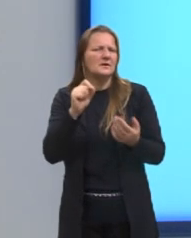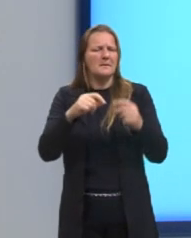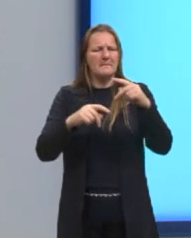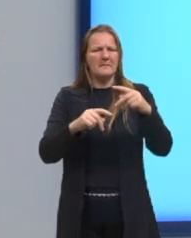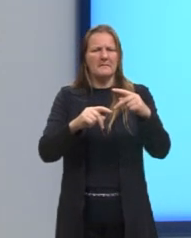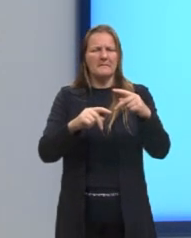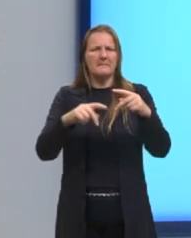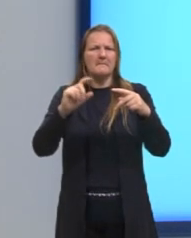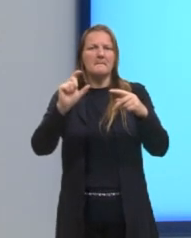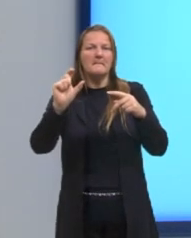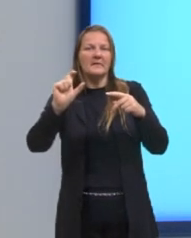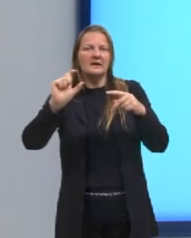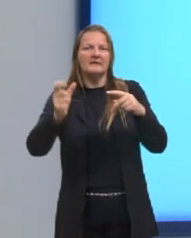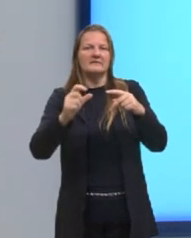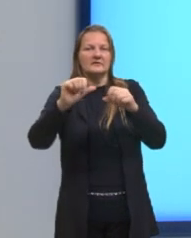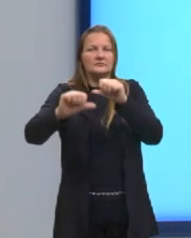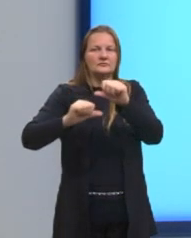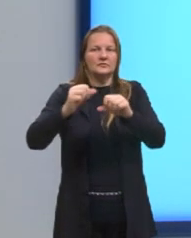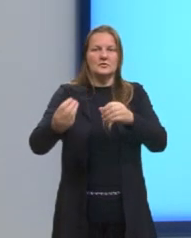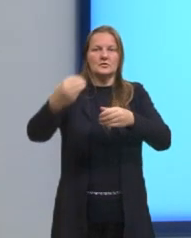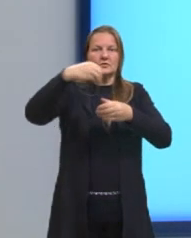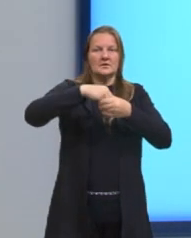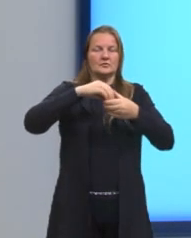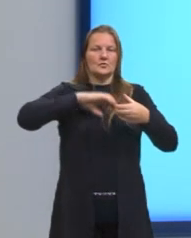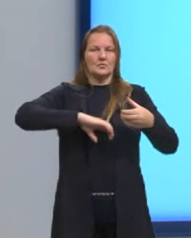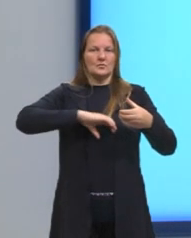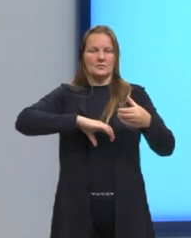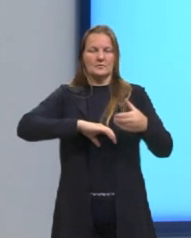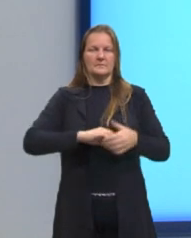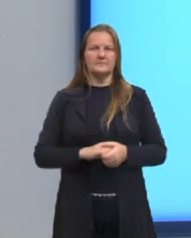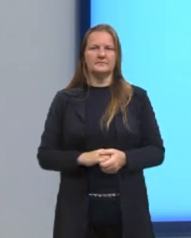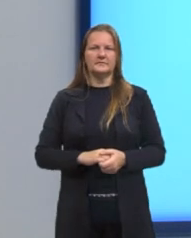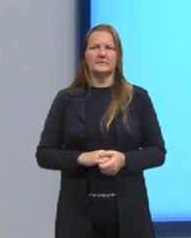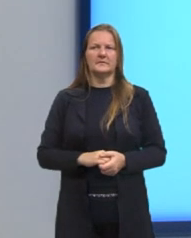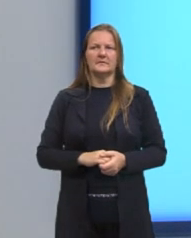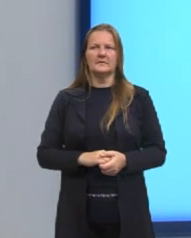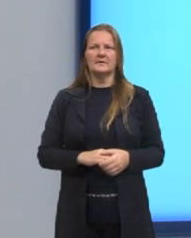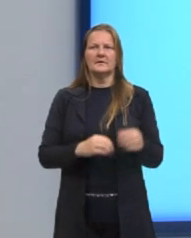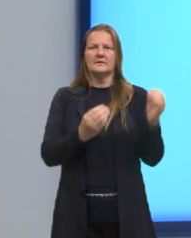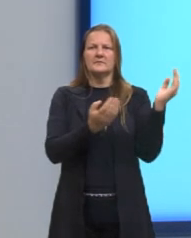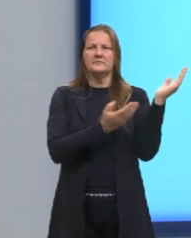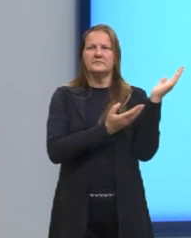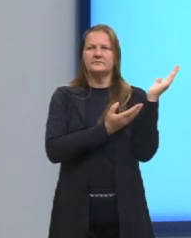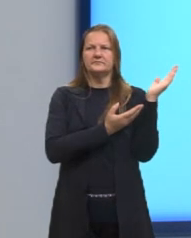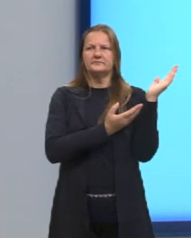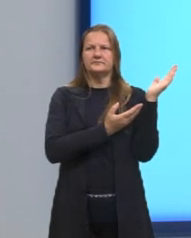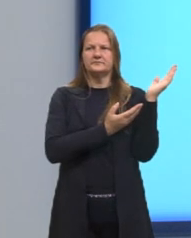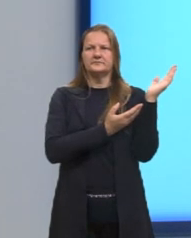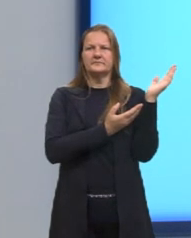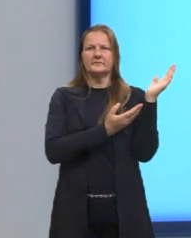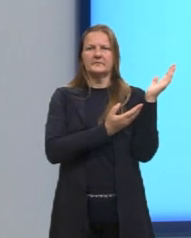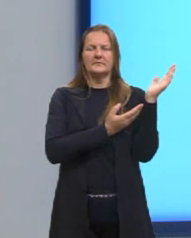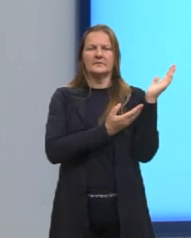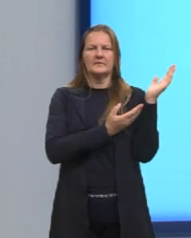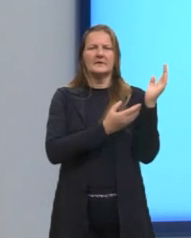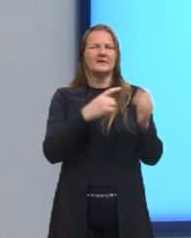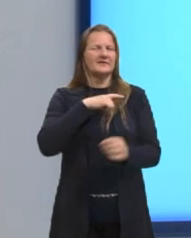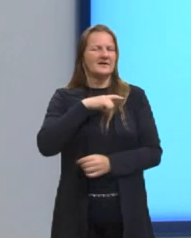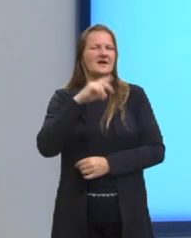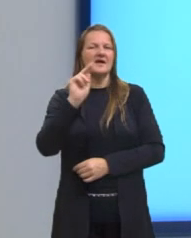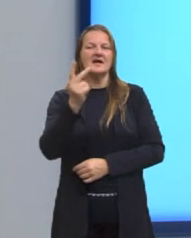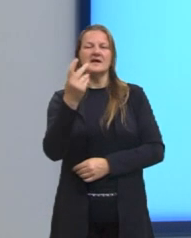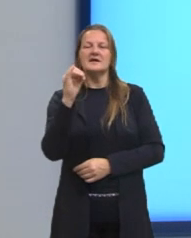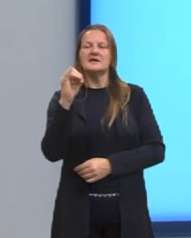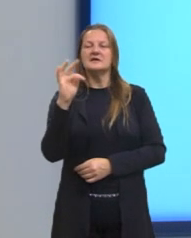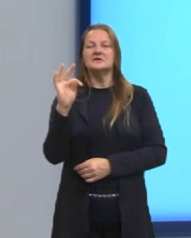estrangeirismo ali dentro da língua. Outra palavra importante é o hit. Nós usamos muito, né? Ah, e olha, lançar um